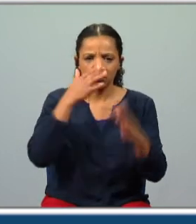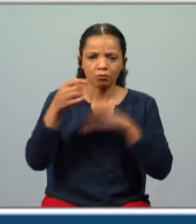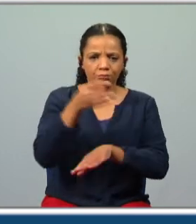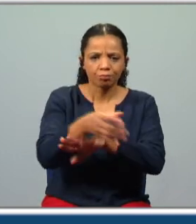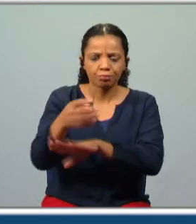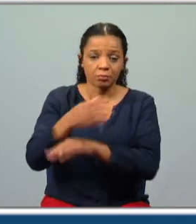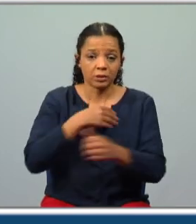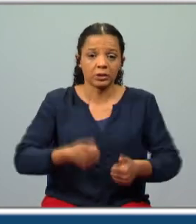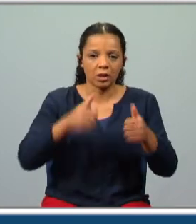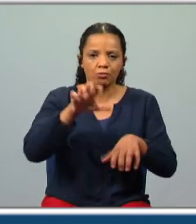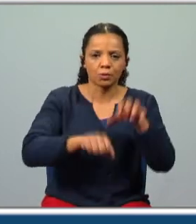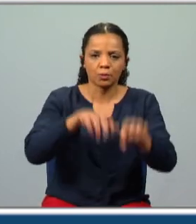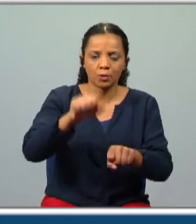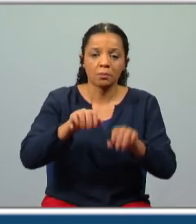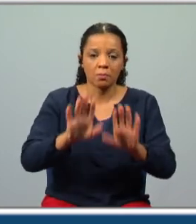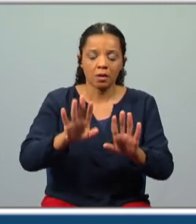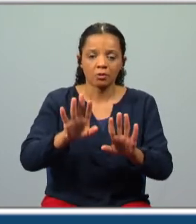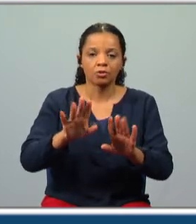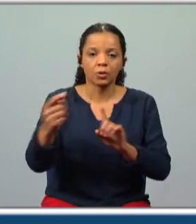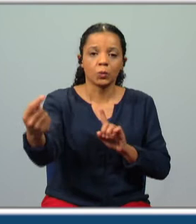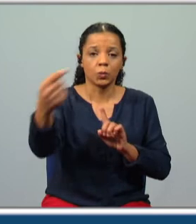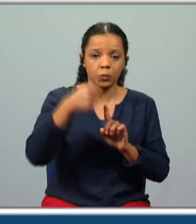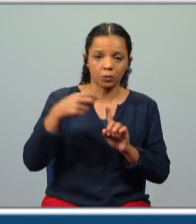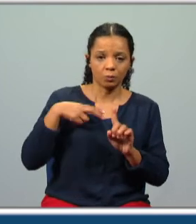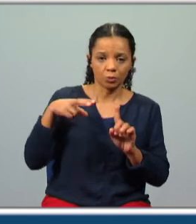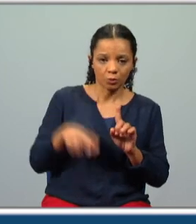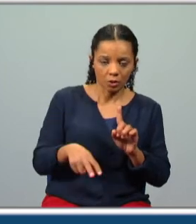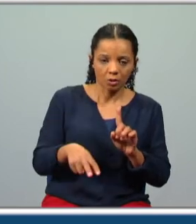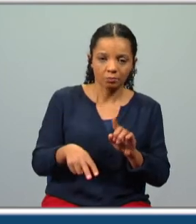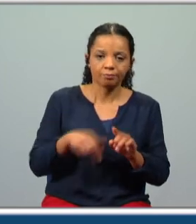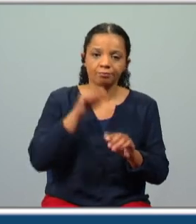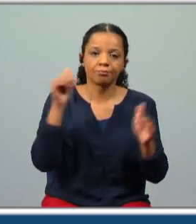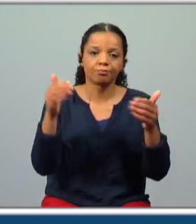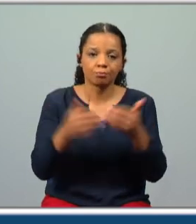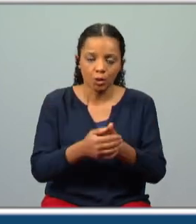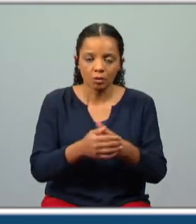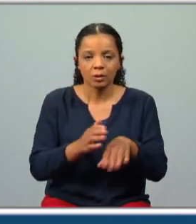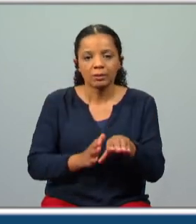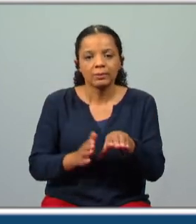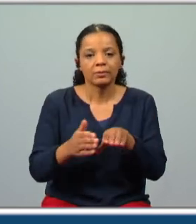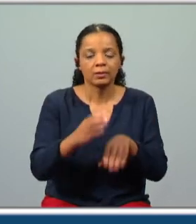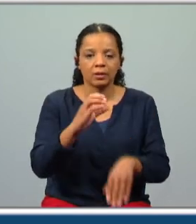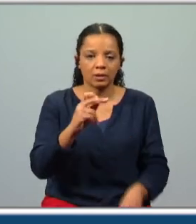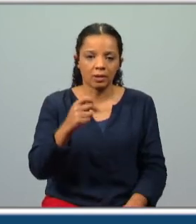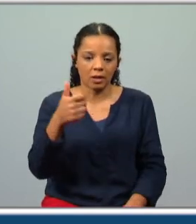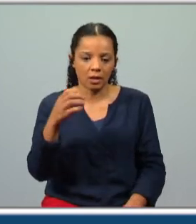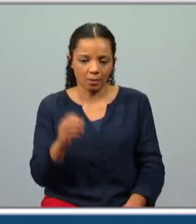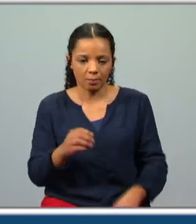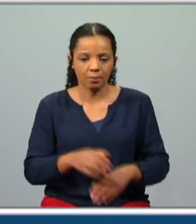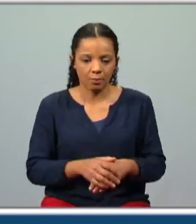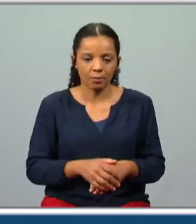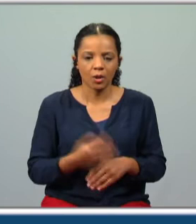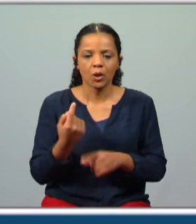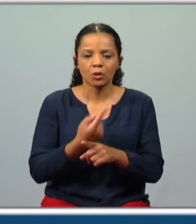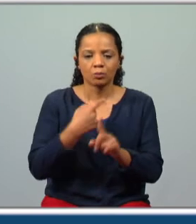conquistou cidades mas no regresso triunfal a Portugal sucumbe na passagem do cabo e ali deixa os seus